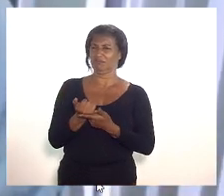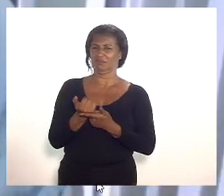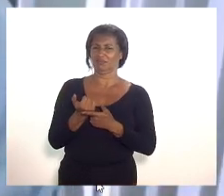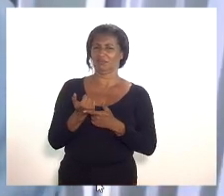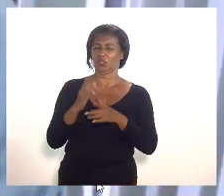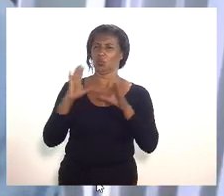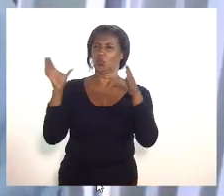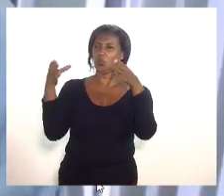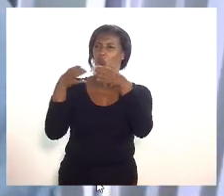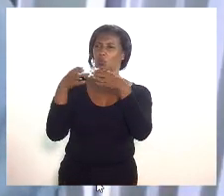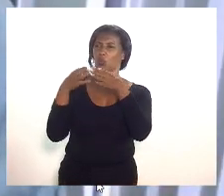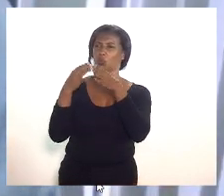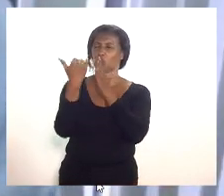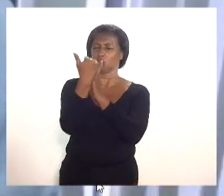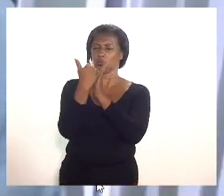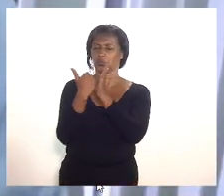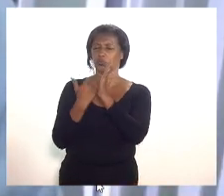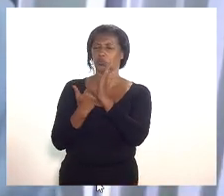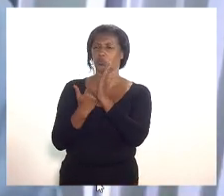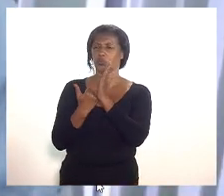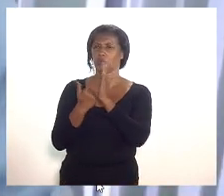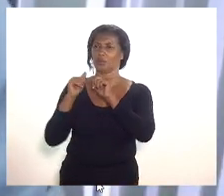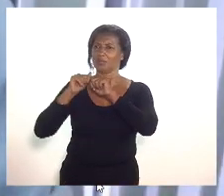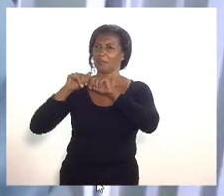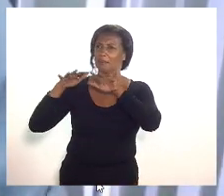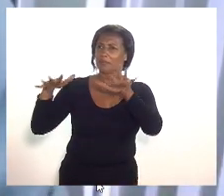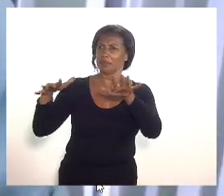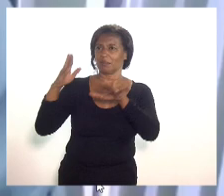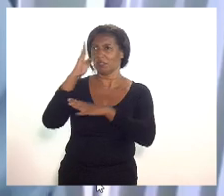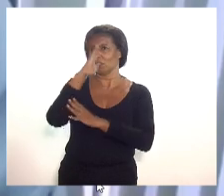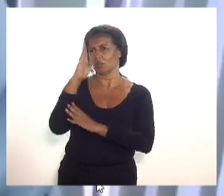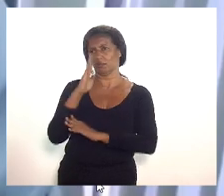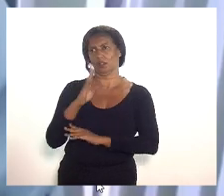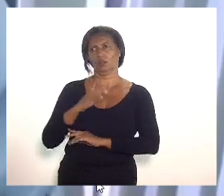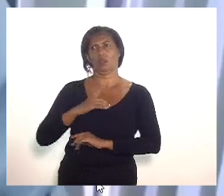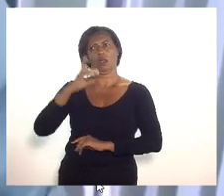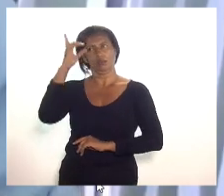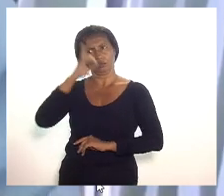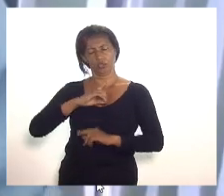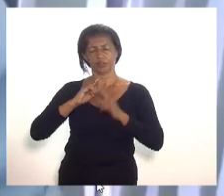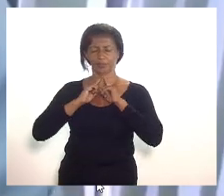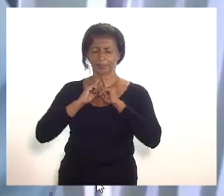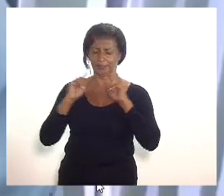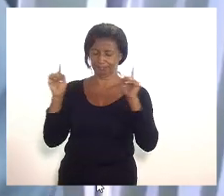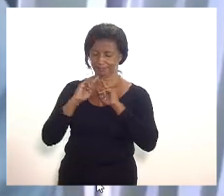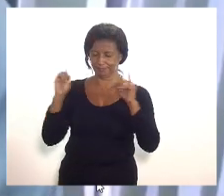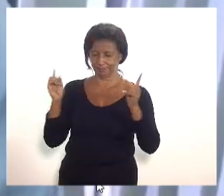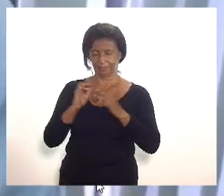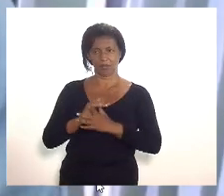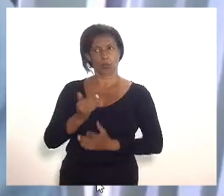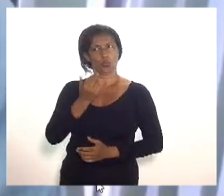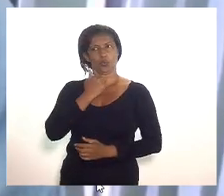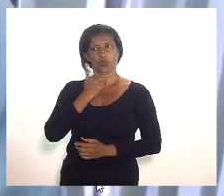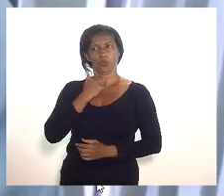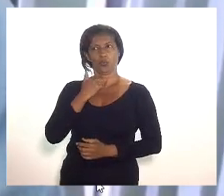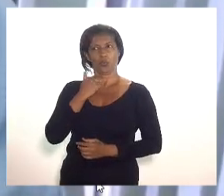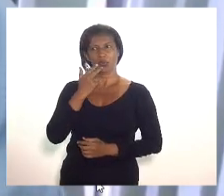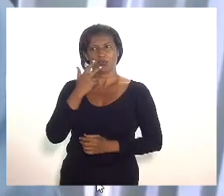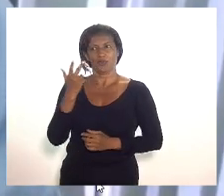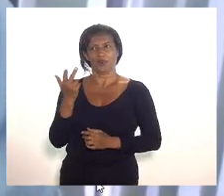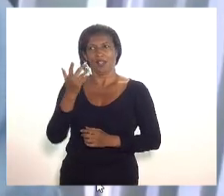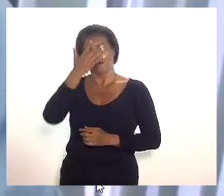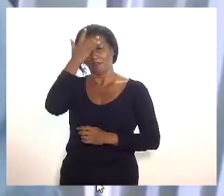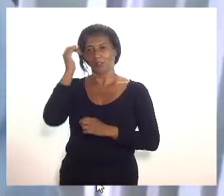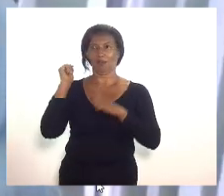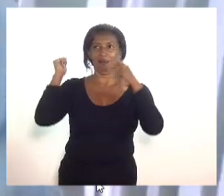conjunto das medidas de enfrentamento à pandemia do Brasil isso eu tenho direito de questionar não posso questionar não tenho direito de questionar quem